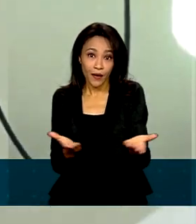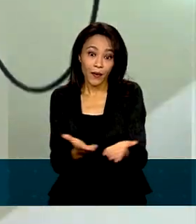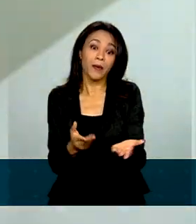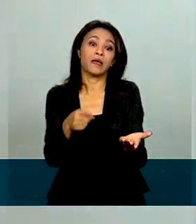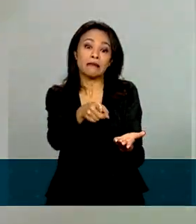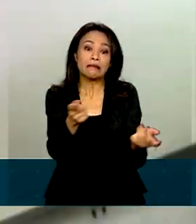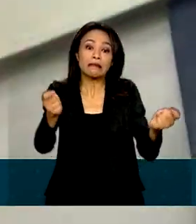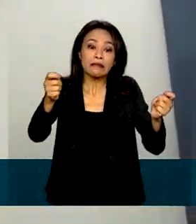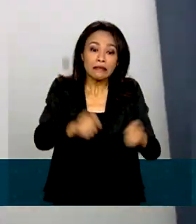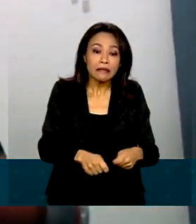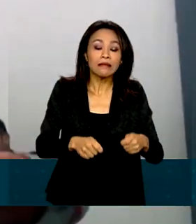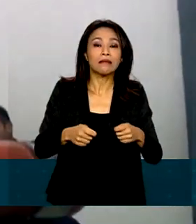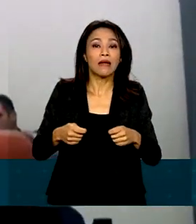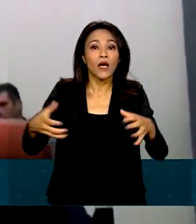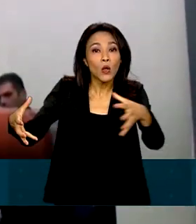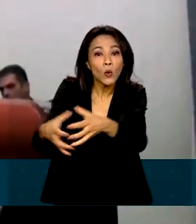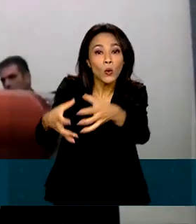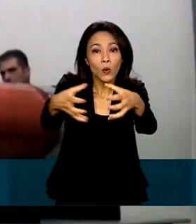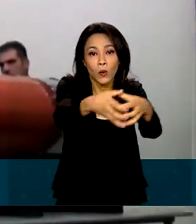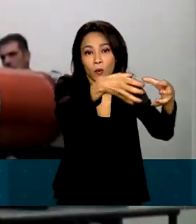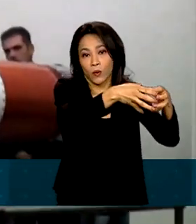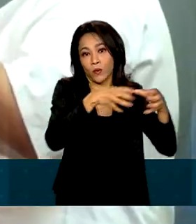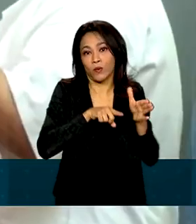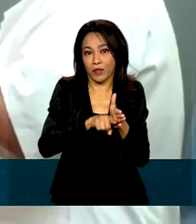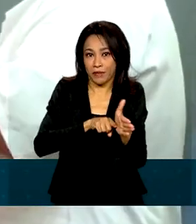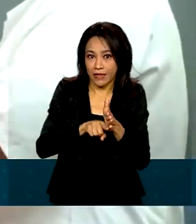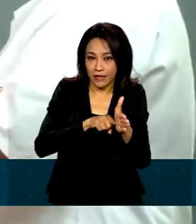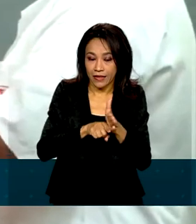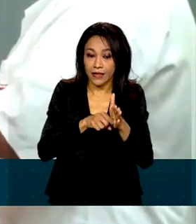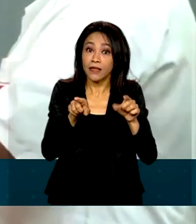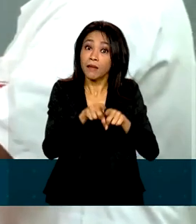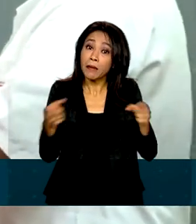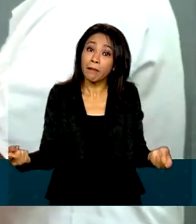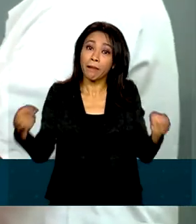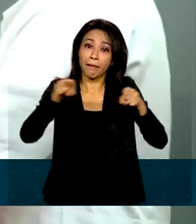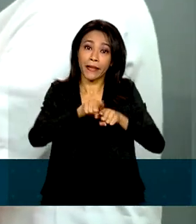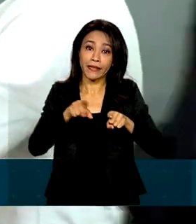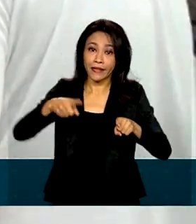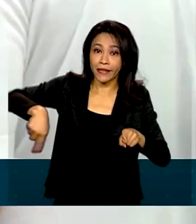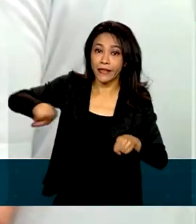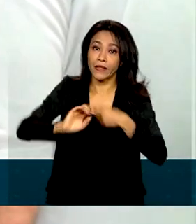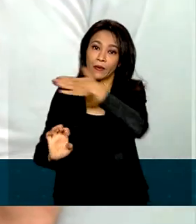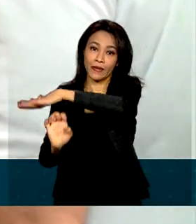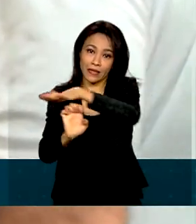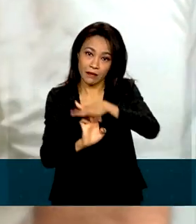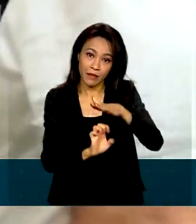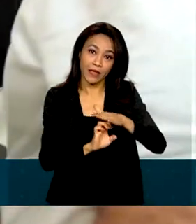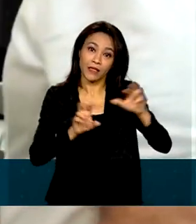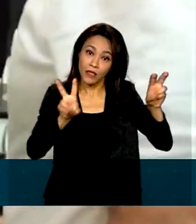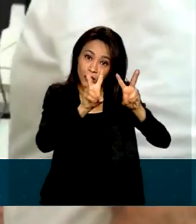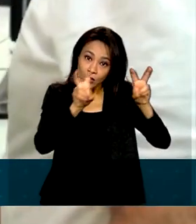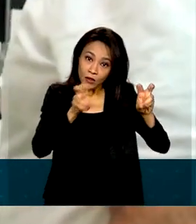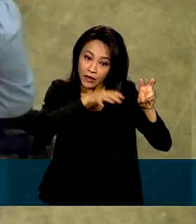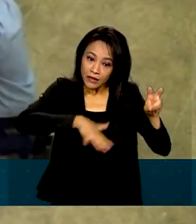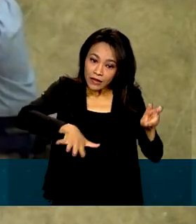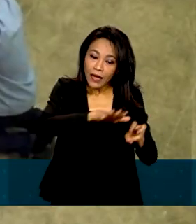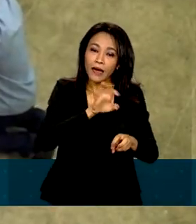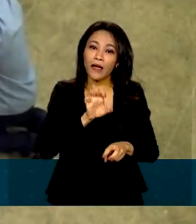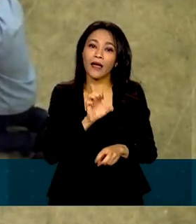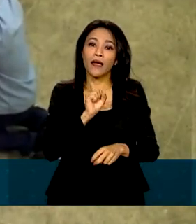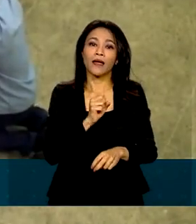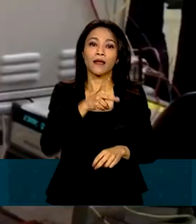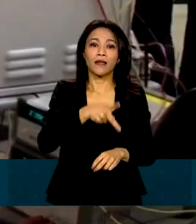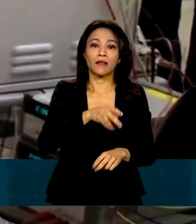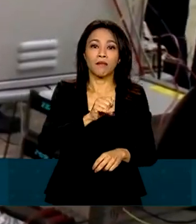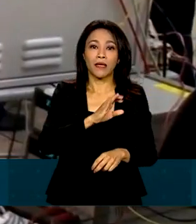ampliar grupos de pesquisa no setor. E também para parcerias privadas no campo aeroespacial, além de ser um dos únicos países do